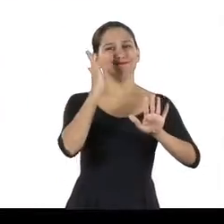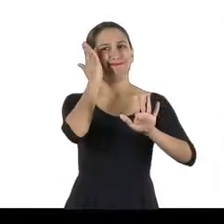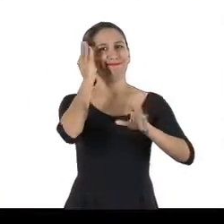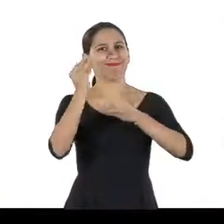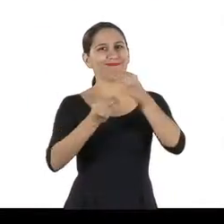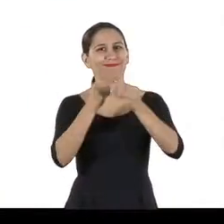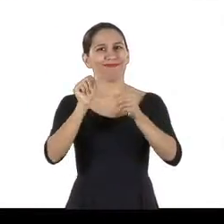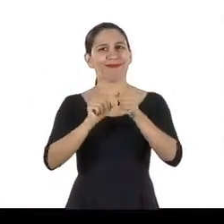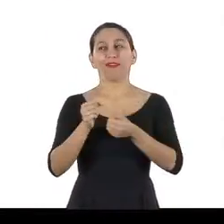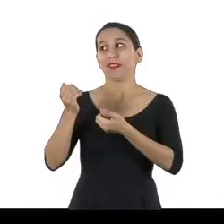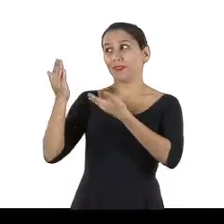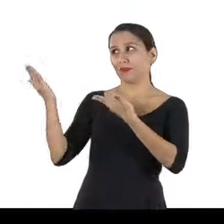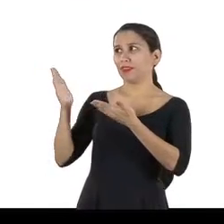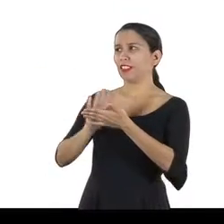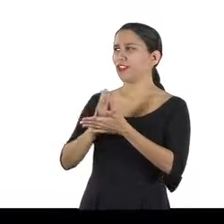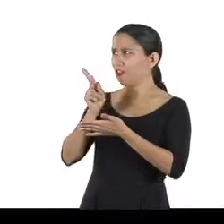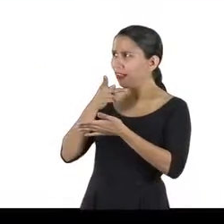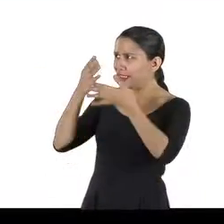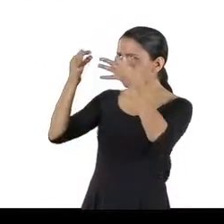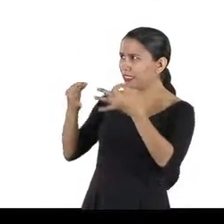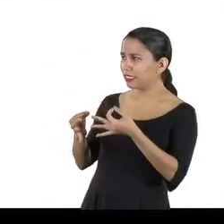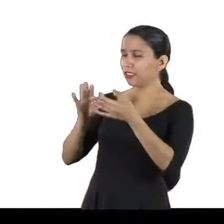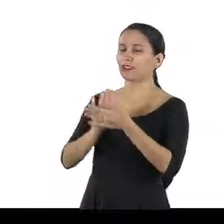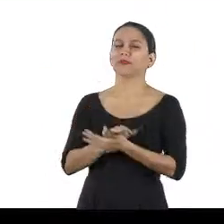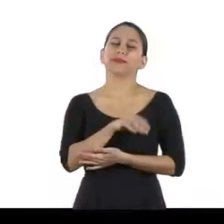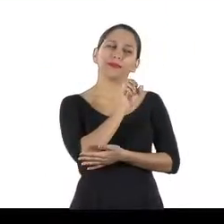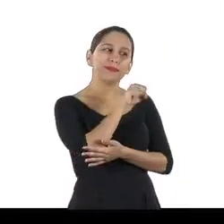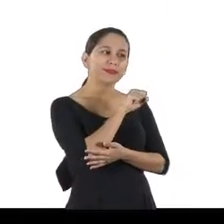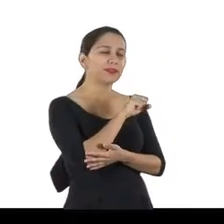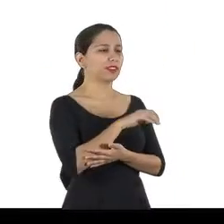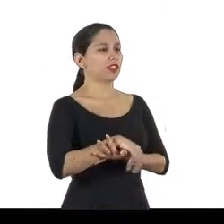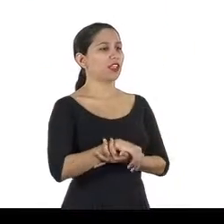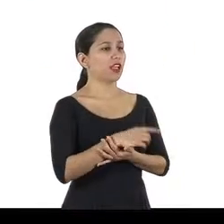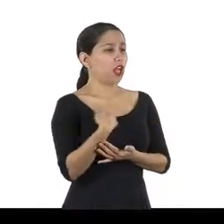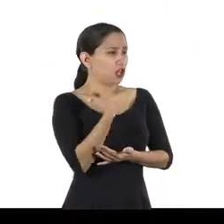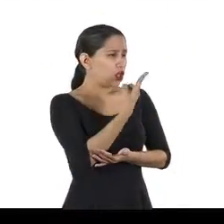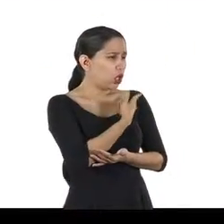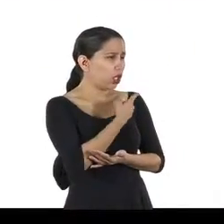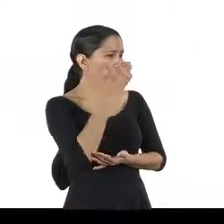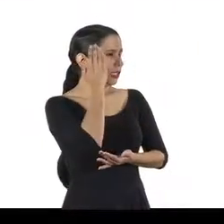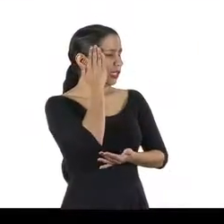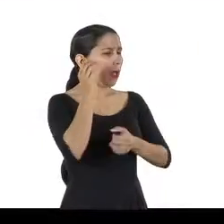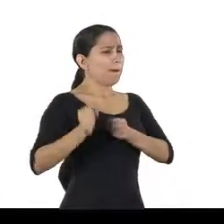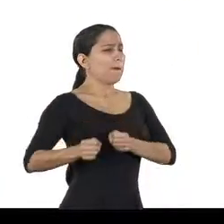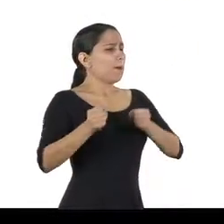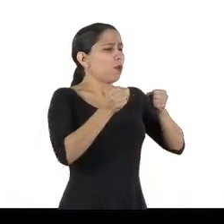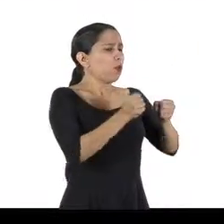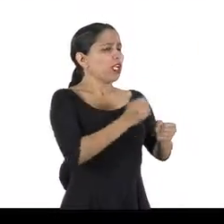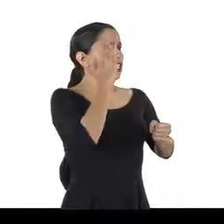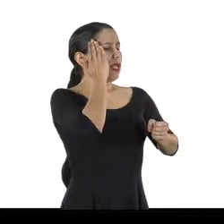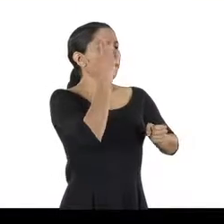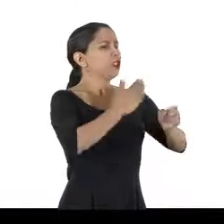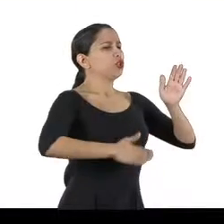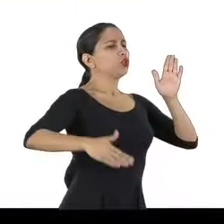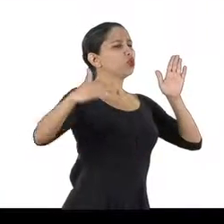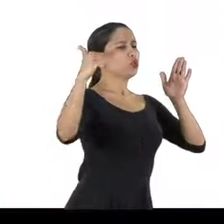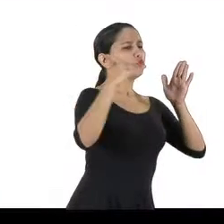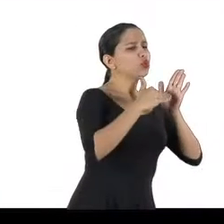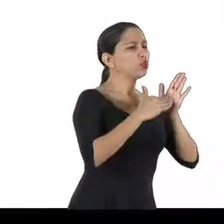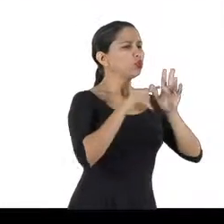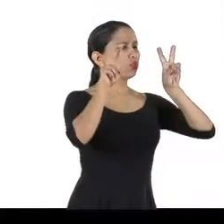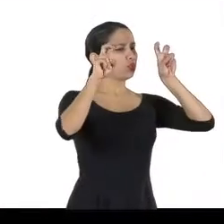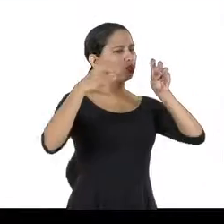do trabalho. É isso mesmo, não é Regina? Falei tudo certo. Corretíssimo. A gente não tem o poder de negociar a saúde e a segurança das